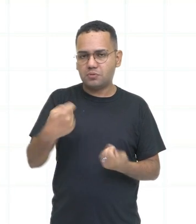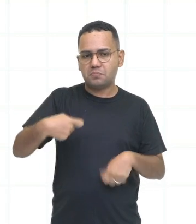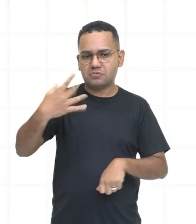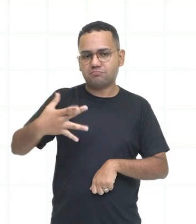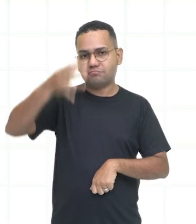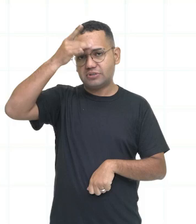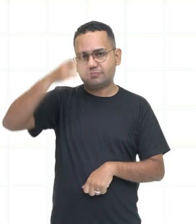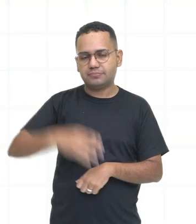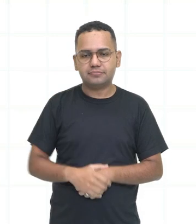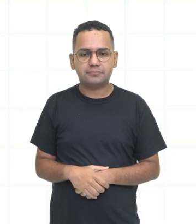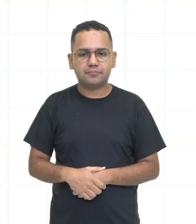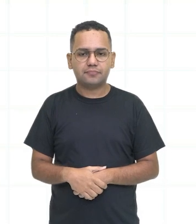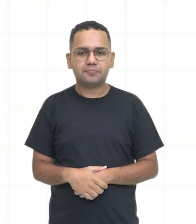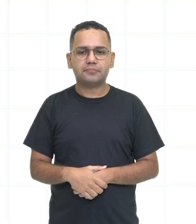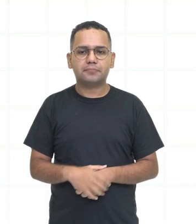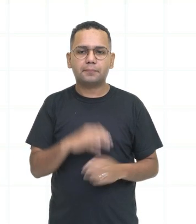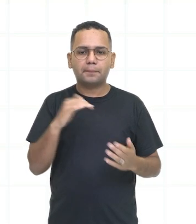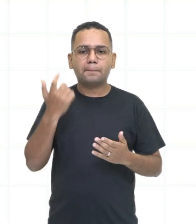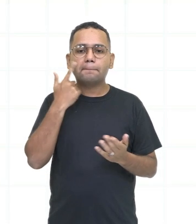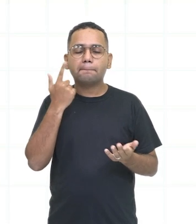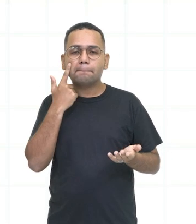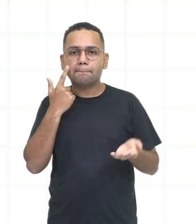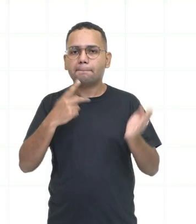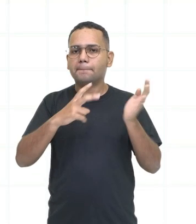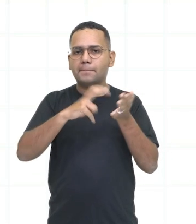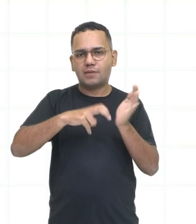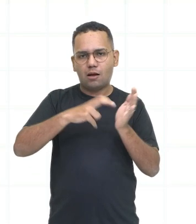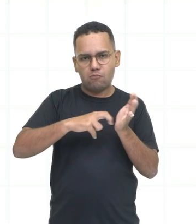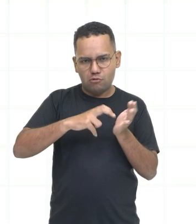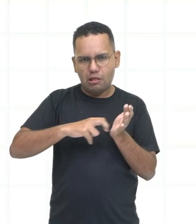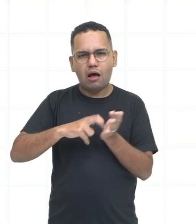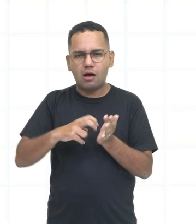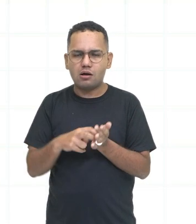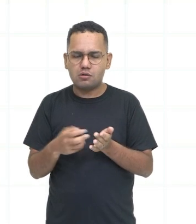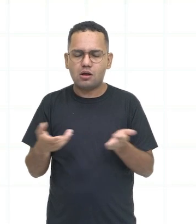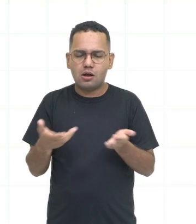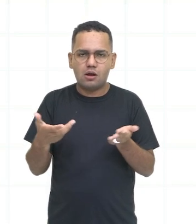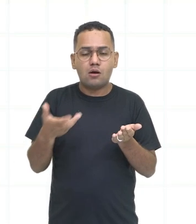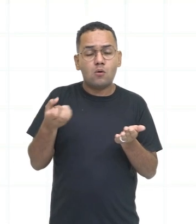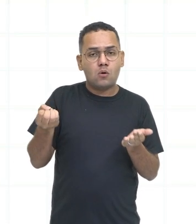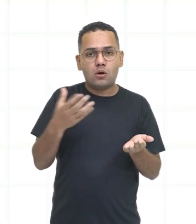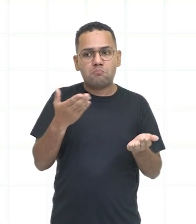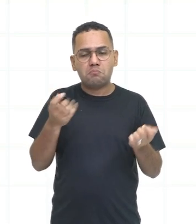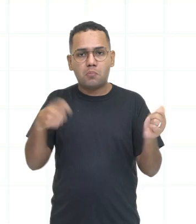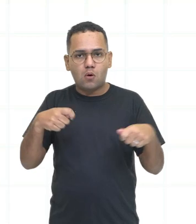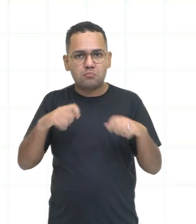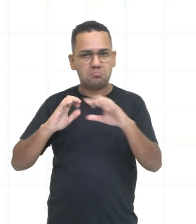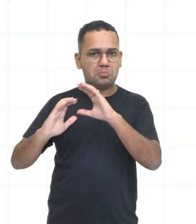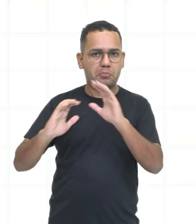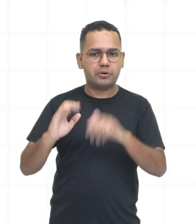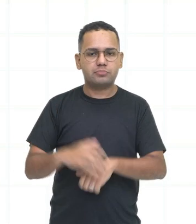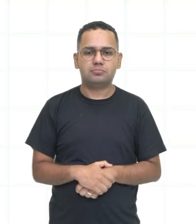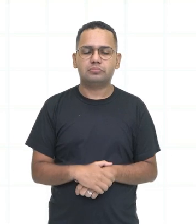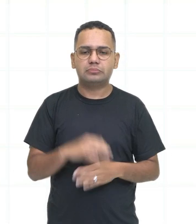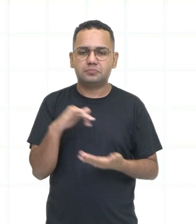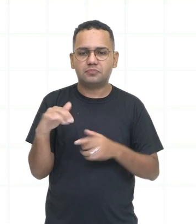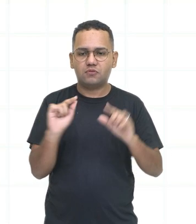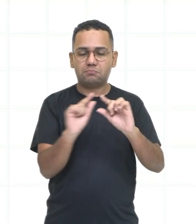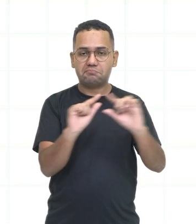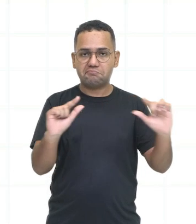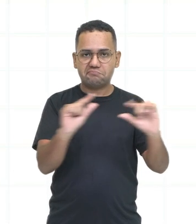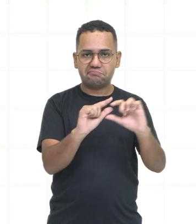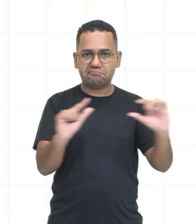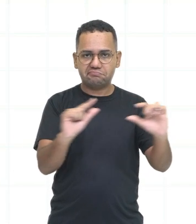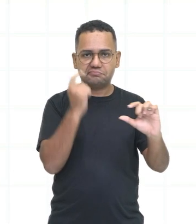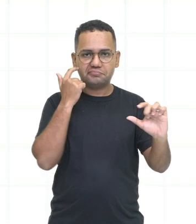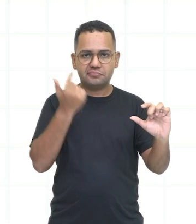Olha só, new vocabulary and expressions, novo vocabulário e expressões. Então, eu tenho aqui, take it easy, take it easy,